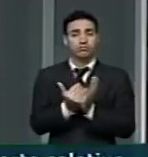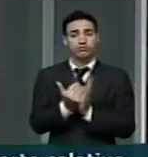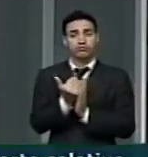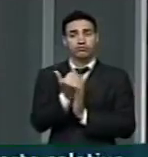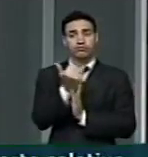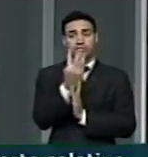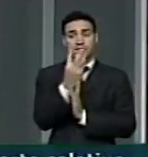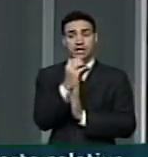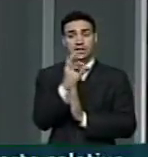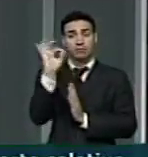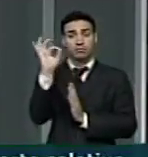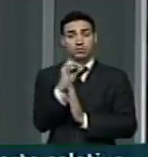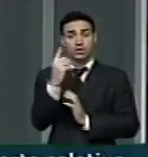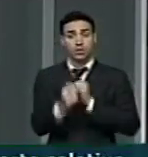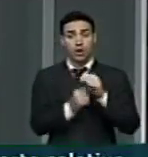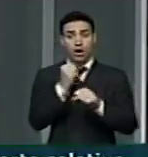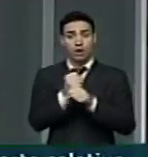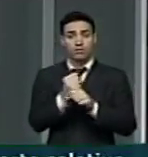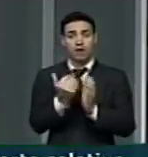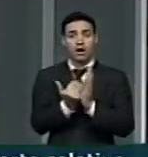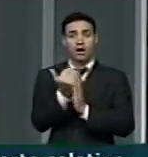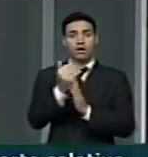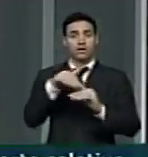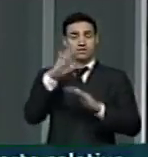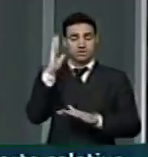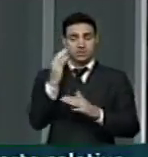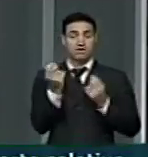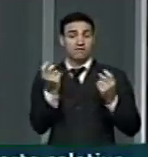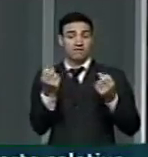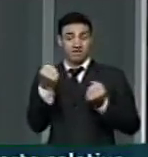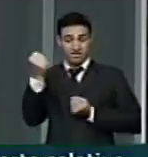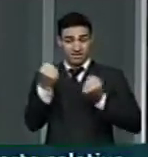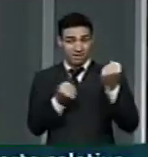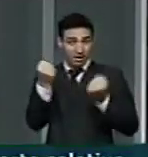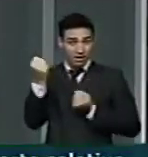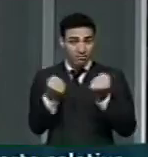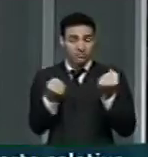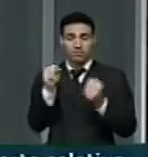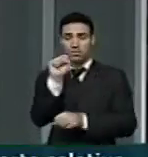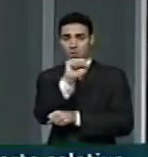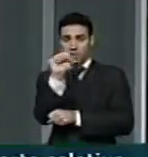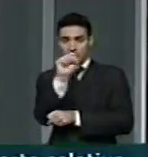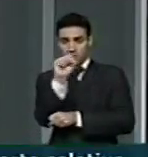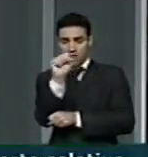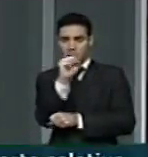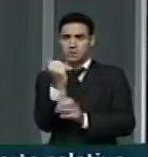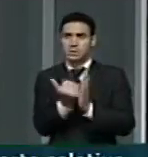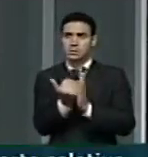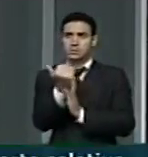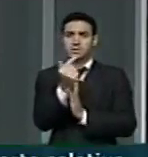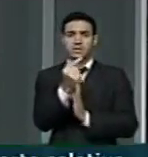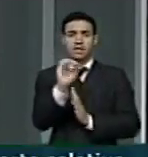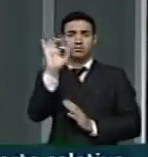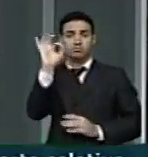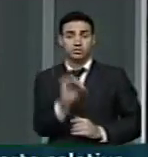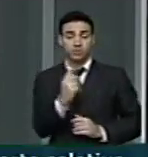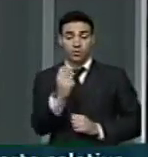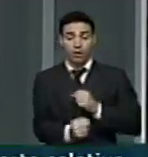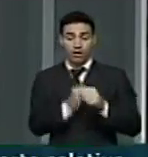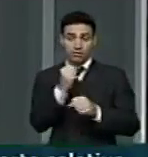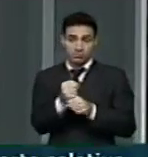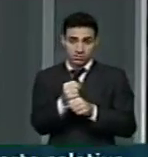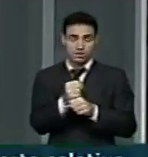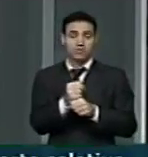13% ao ano. A venda de automóveis no nosso país vem crescendo a taxa de cerca de 7% ao ano,